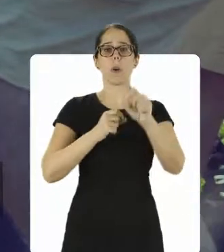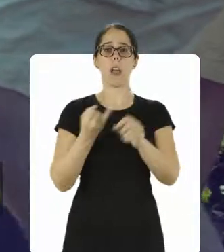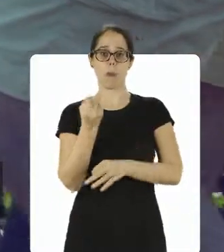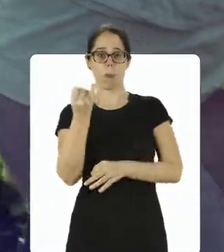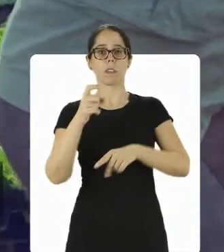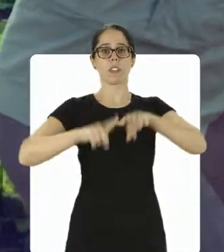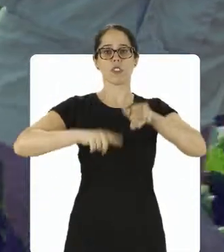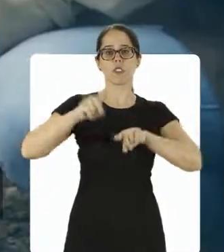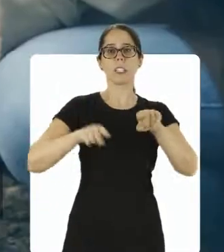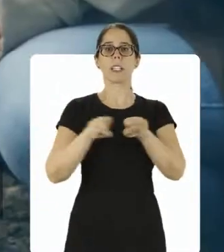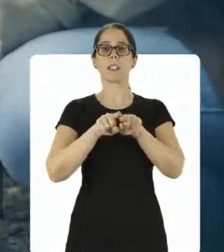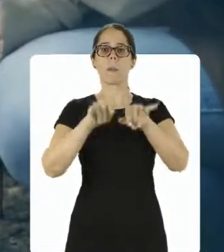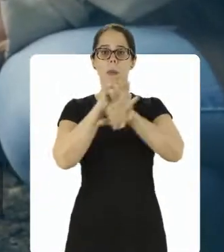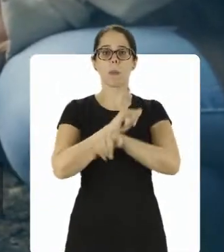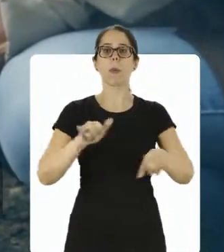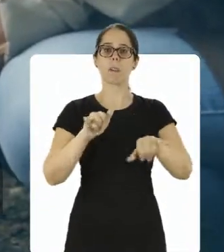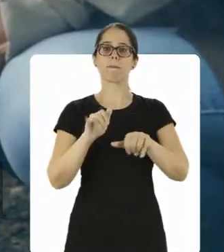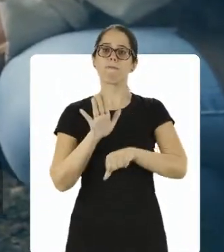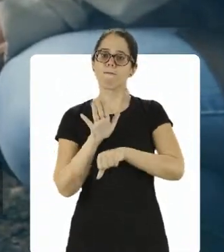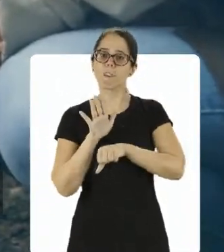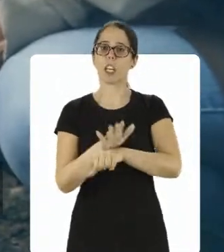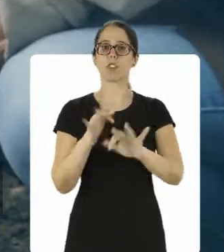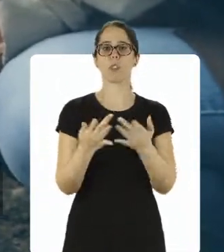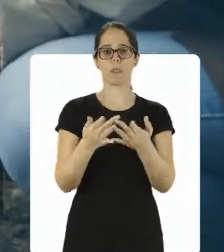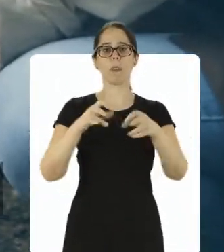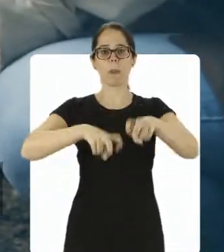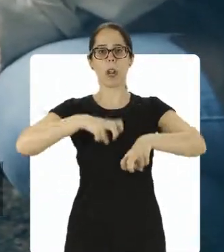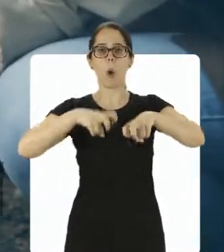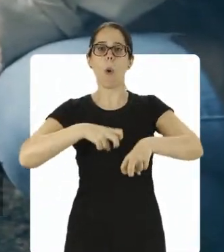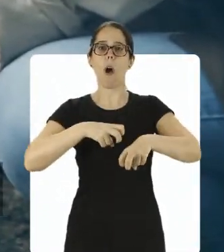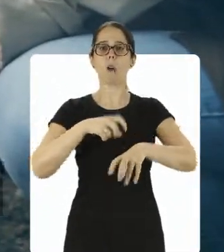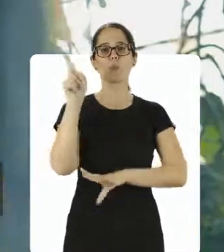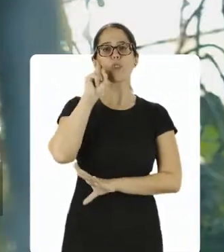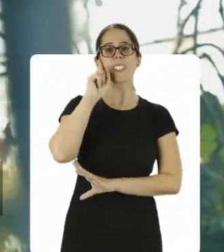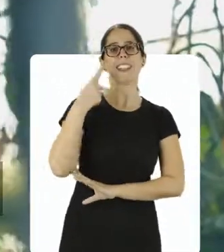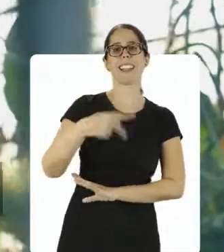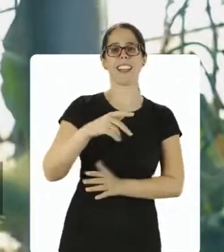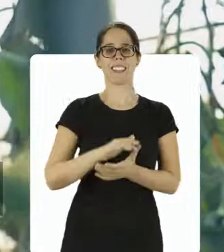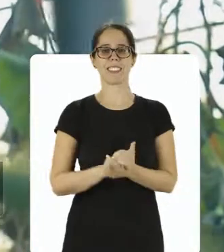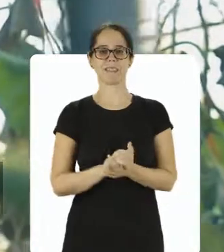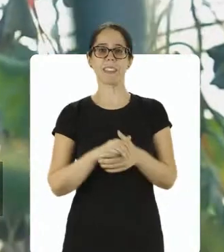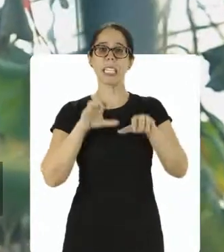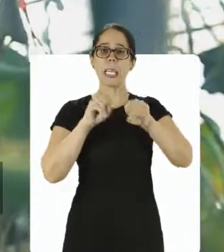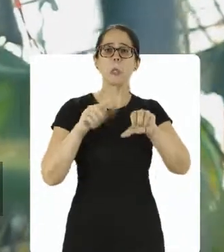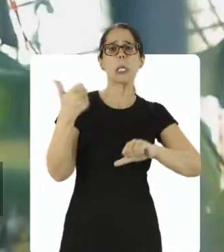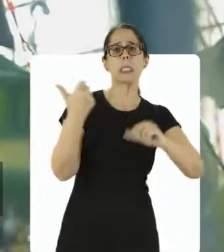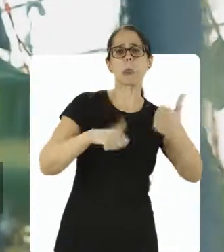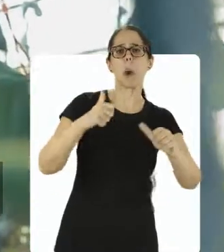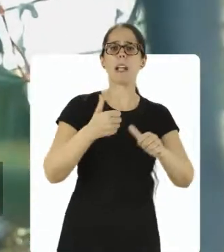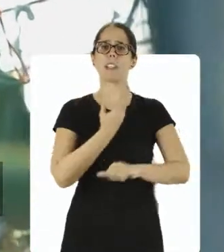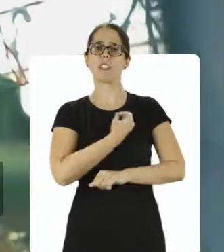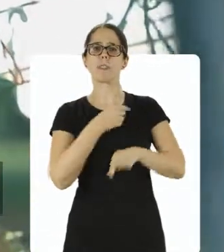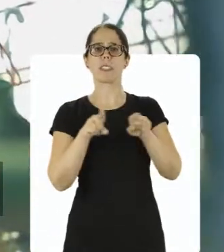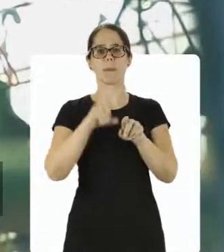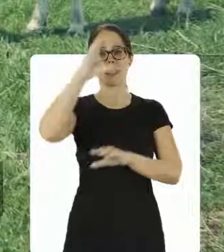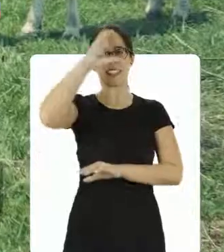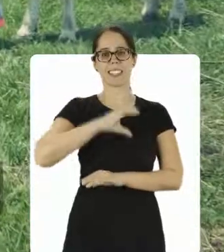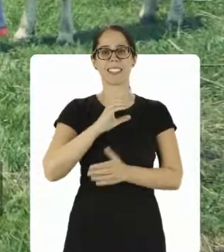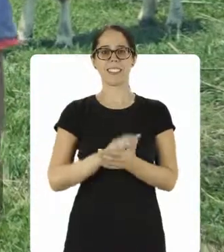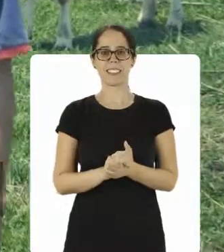Aqui você vai conhecer a importância das atividades e programas que beneficiam a família rural no seu dia a dia.